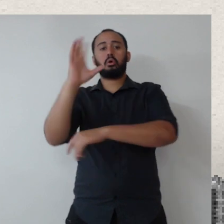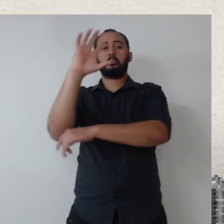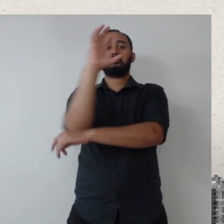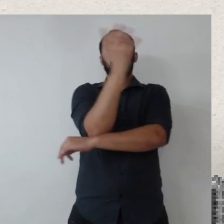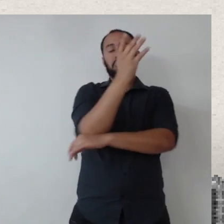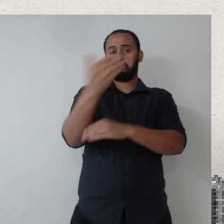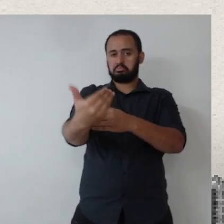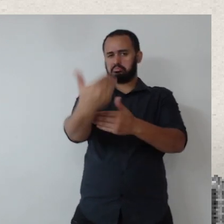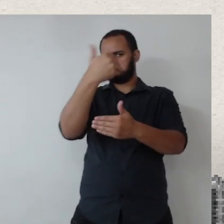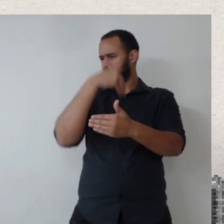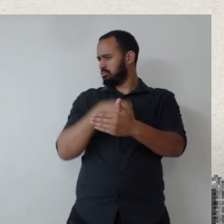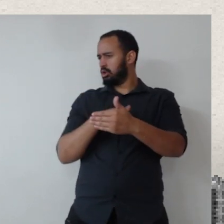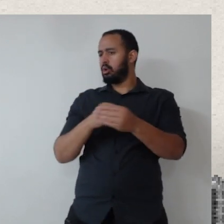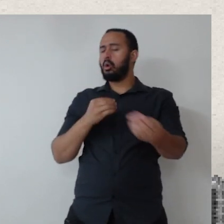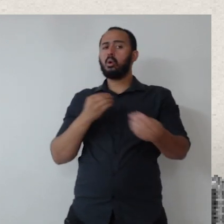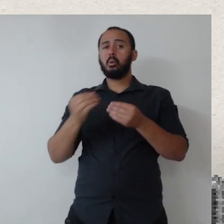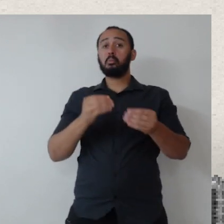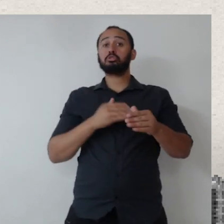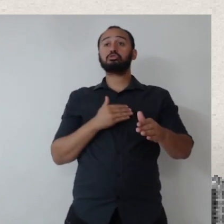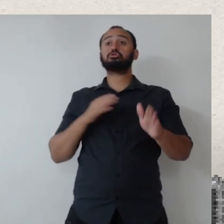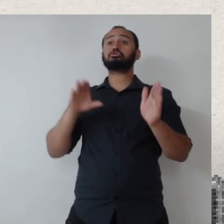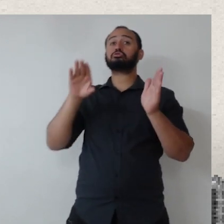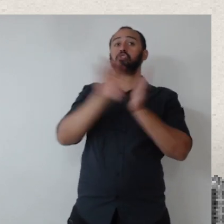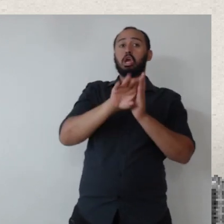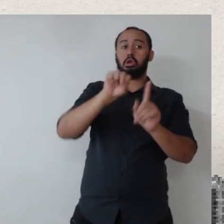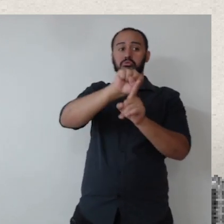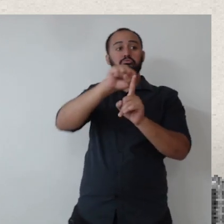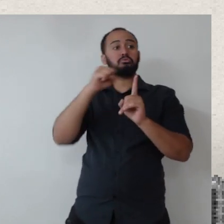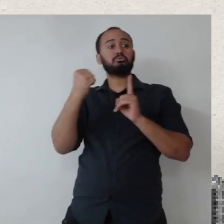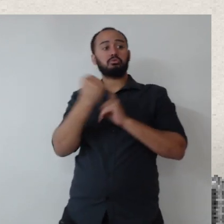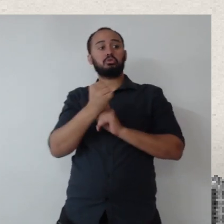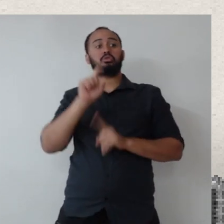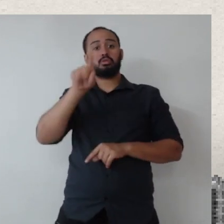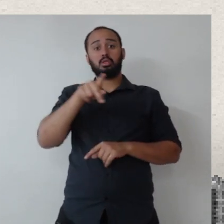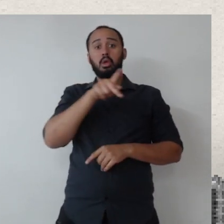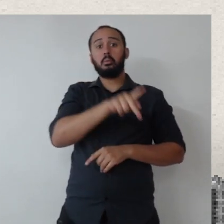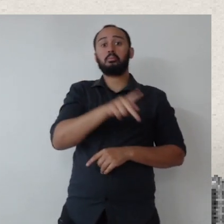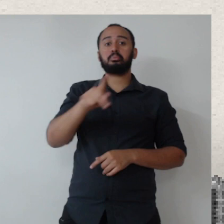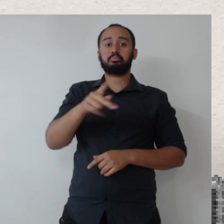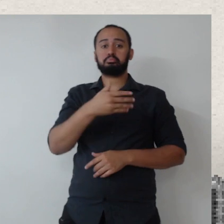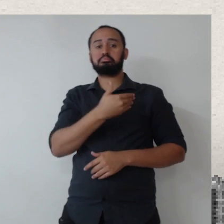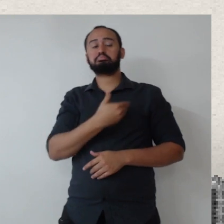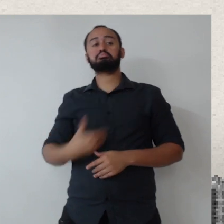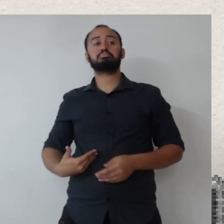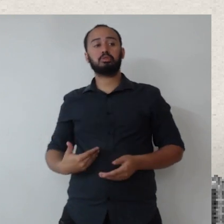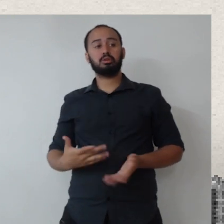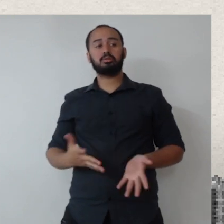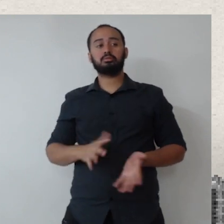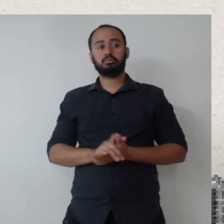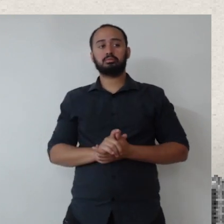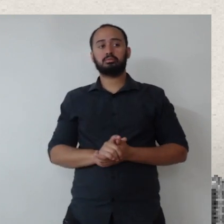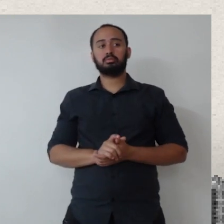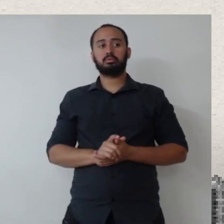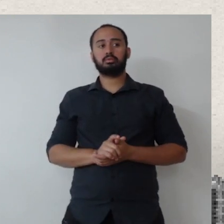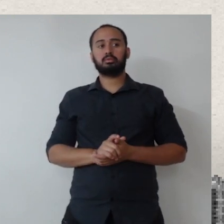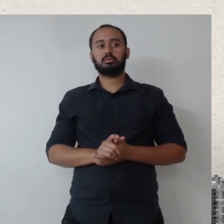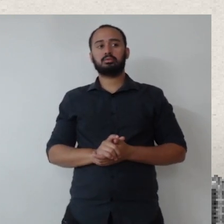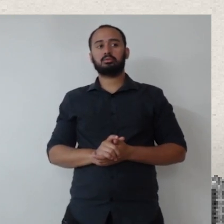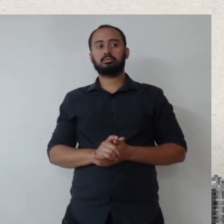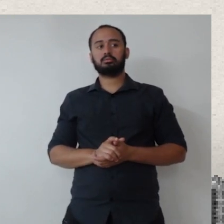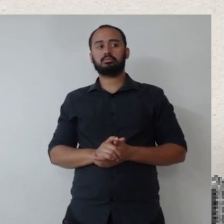internos, né? Como que isso pode chegar até a população convertida em política pública, saúde, educação, segurança?